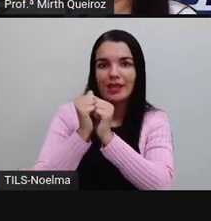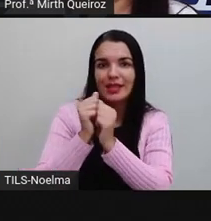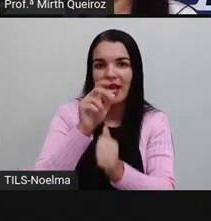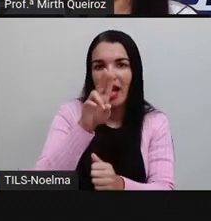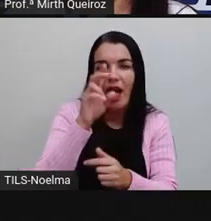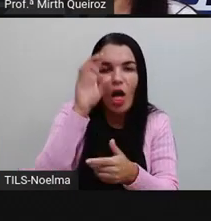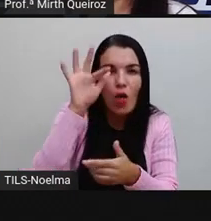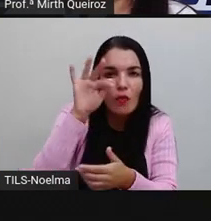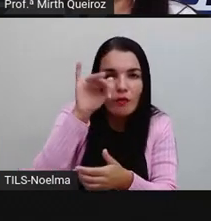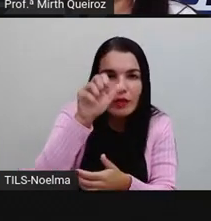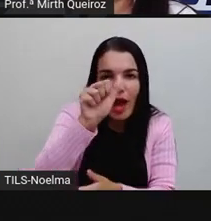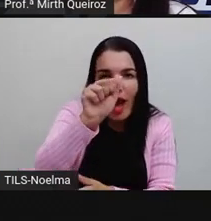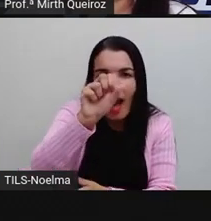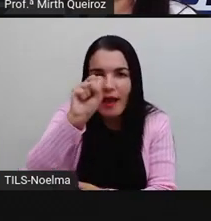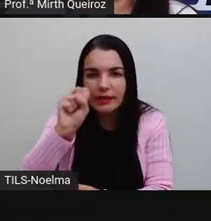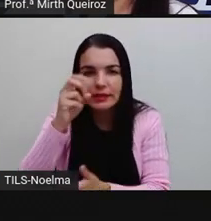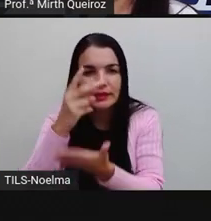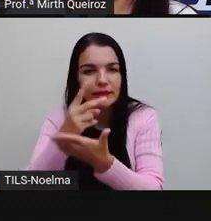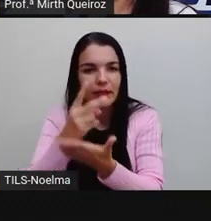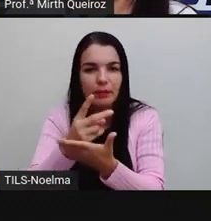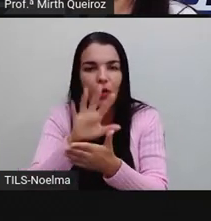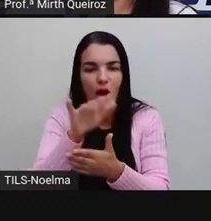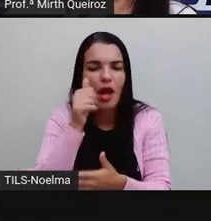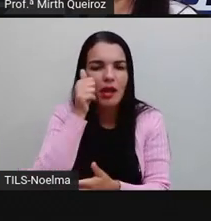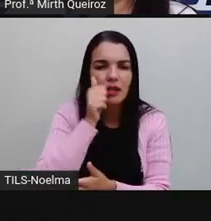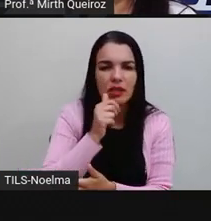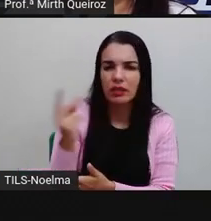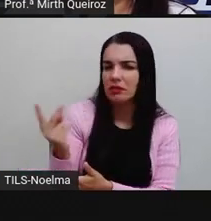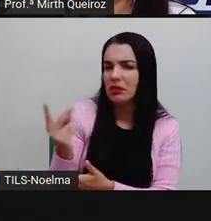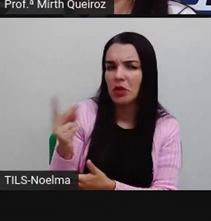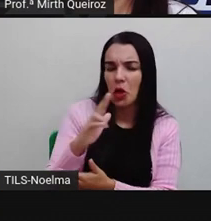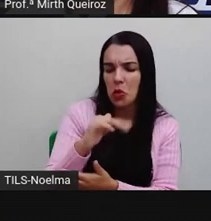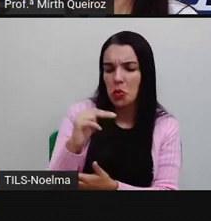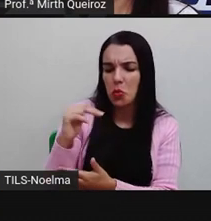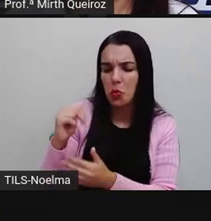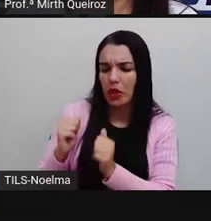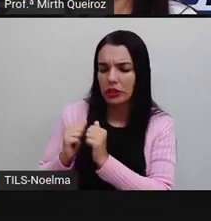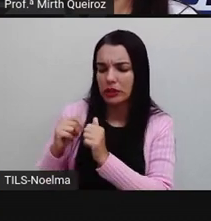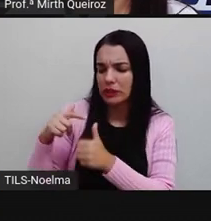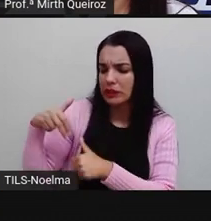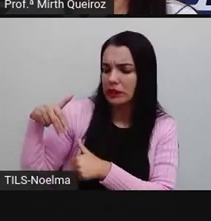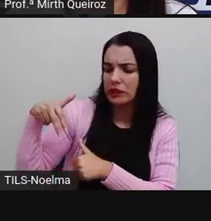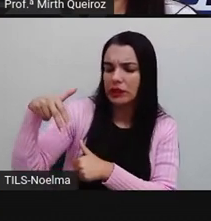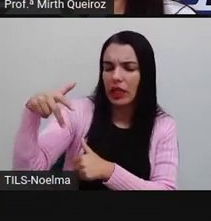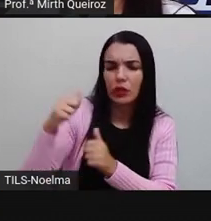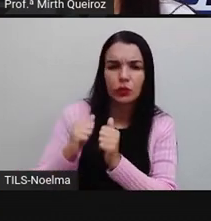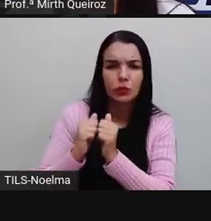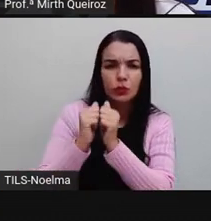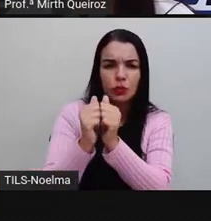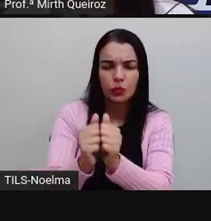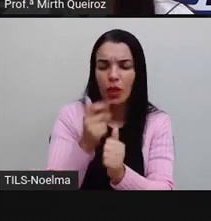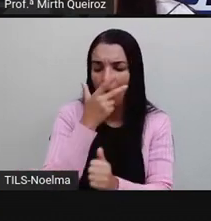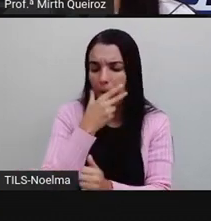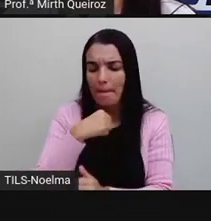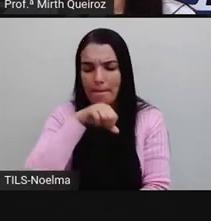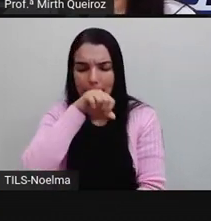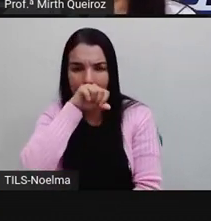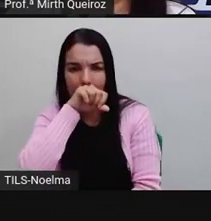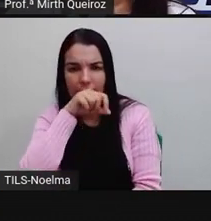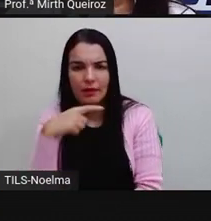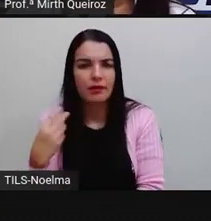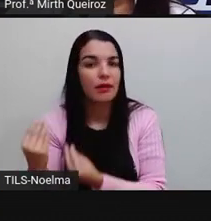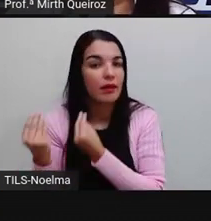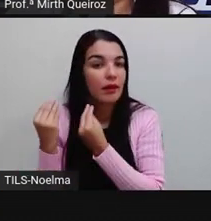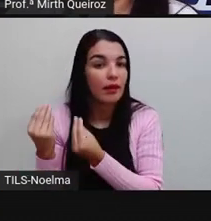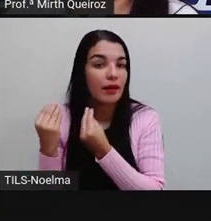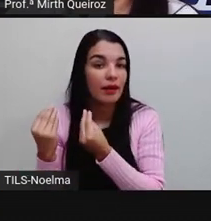certo? Essas moças nunca saíram junto com o pai. Porque nós